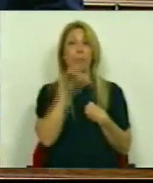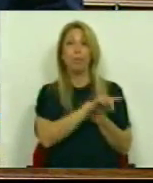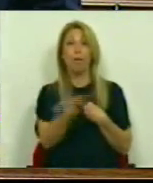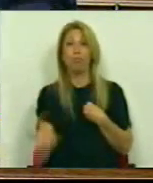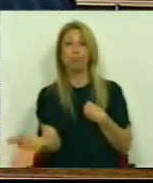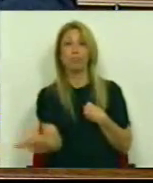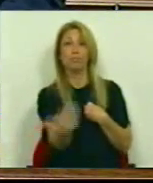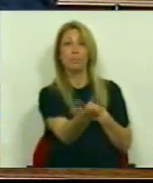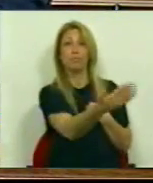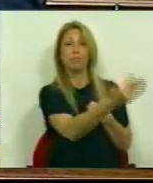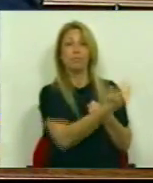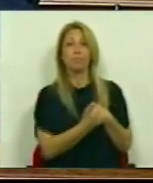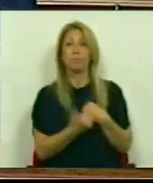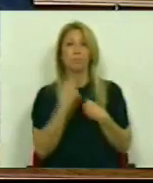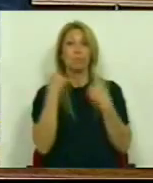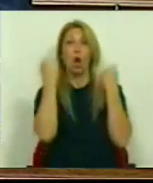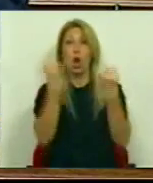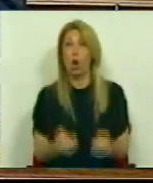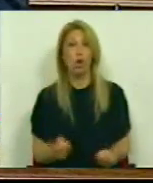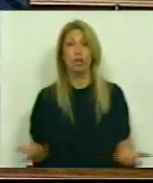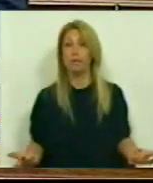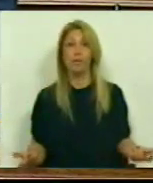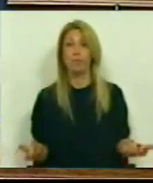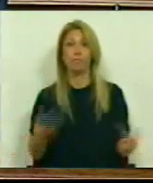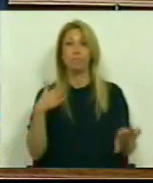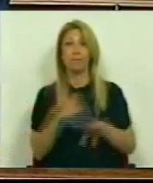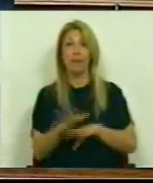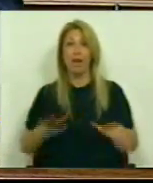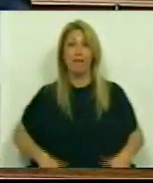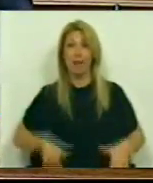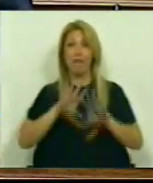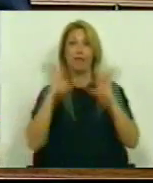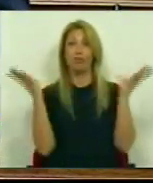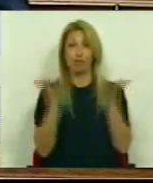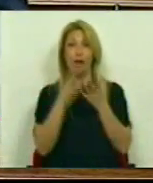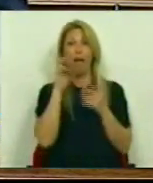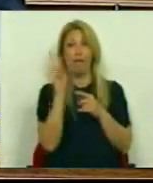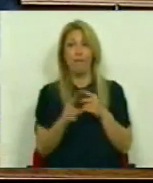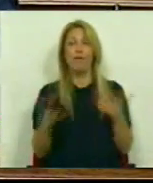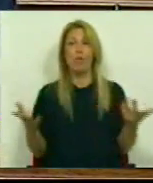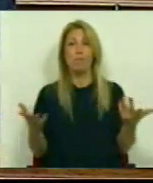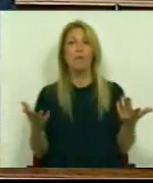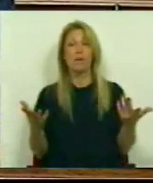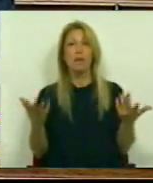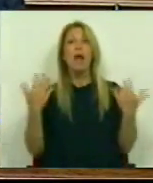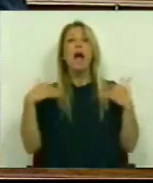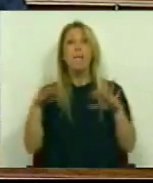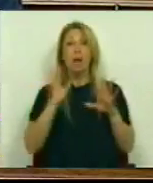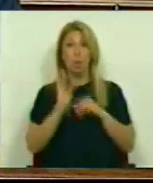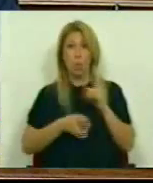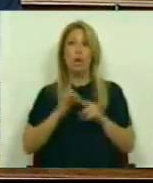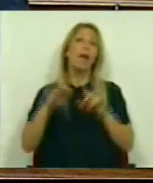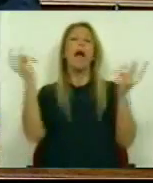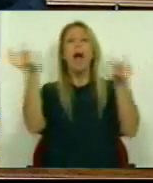expropriados Não conseguiu Como se viu Com a greve geral Mas o que era anúncio Vai começar